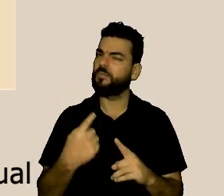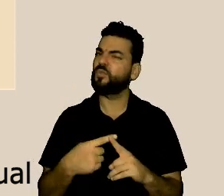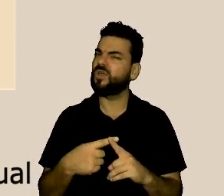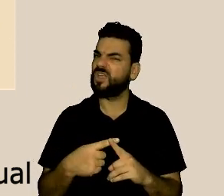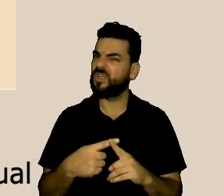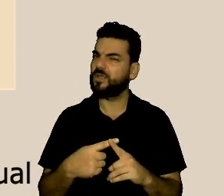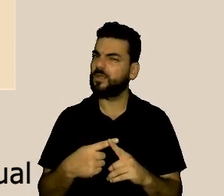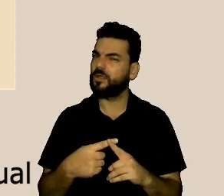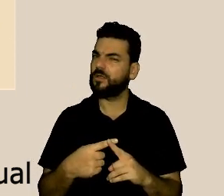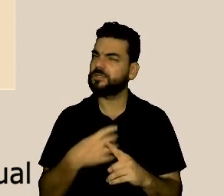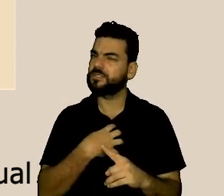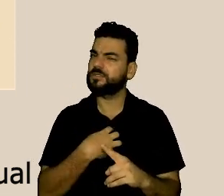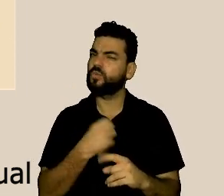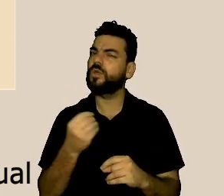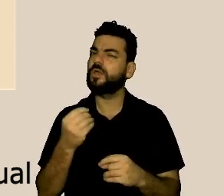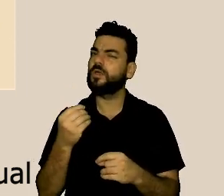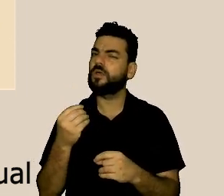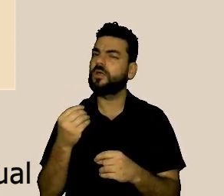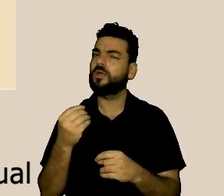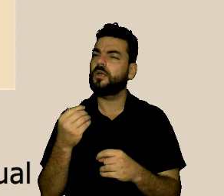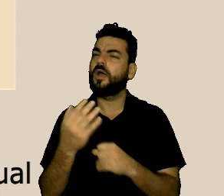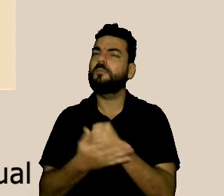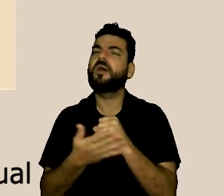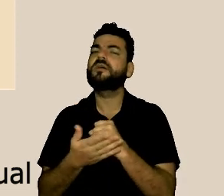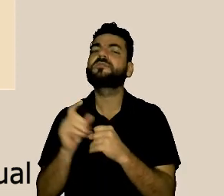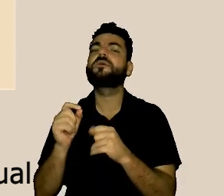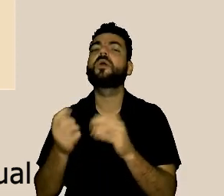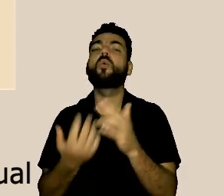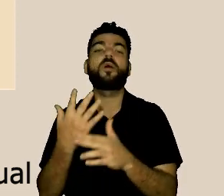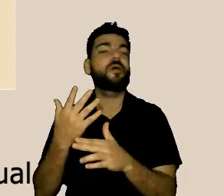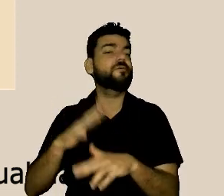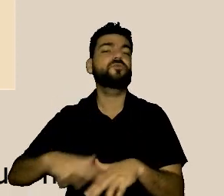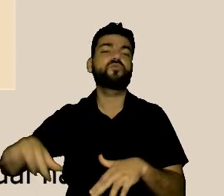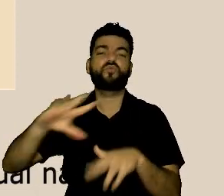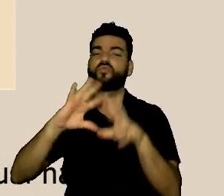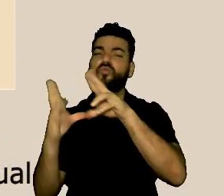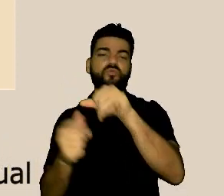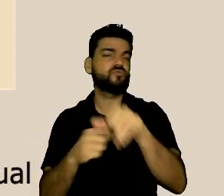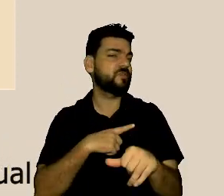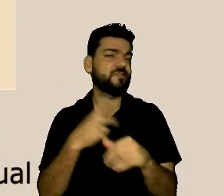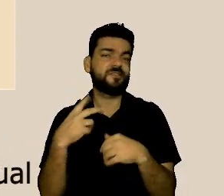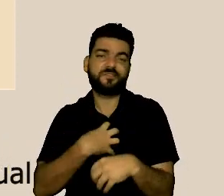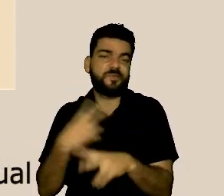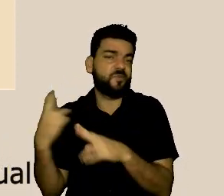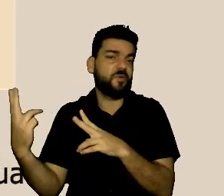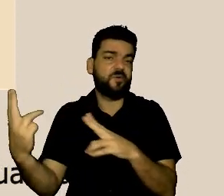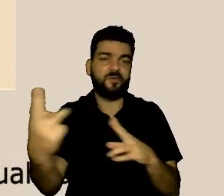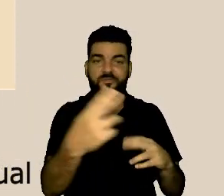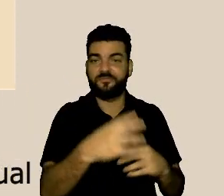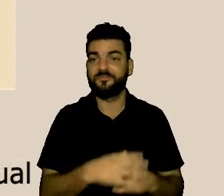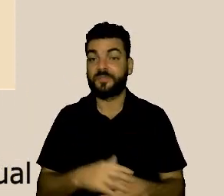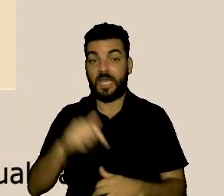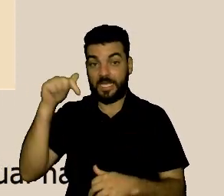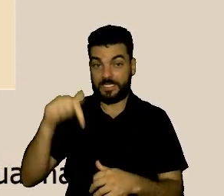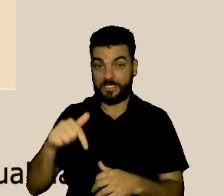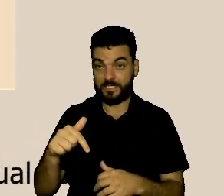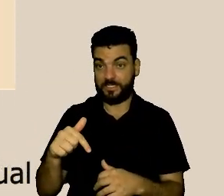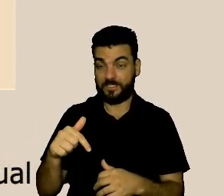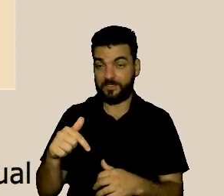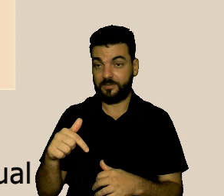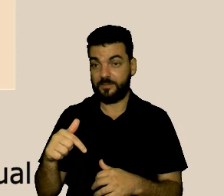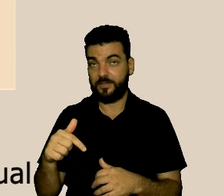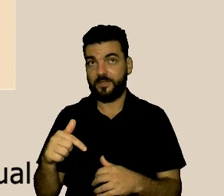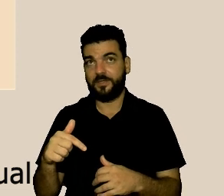raiz que ela não é aqui do Brasil ela está em todos os lugares nós crescemos em